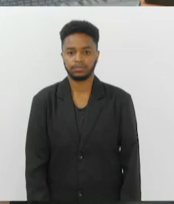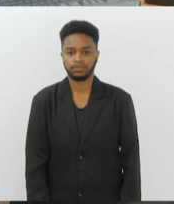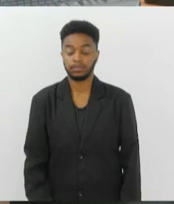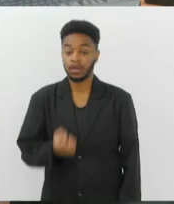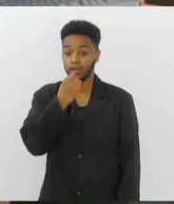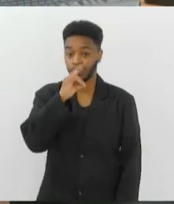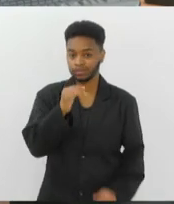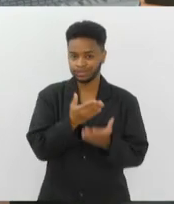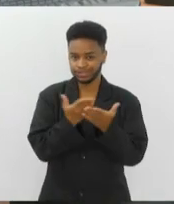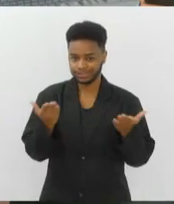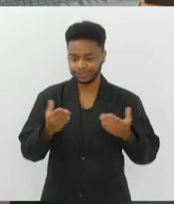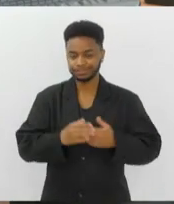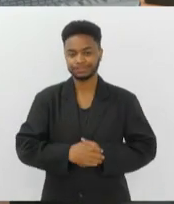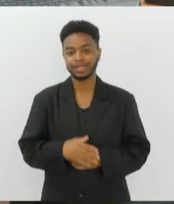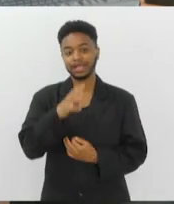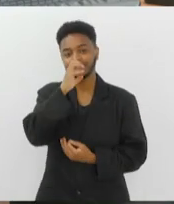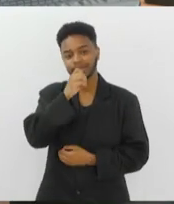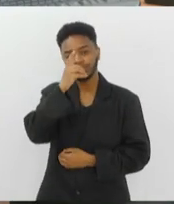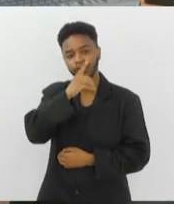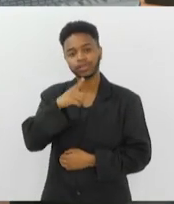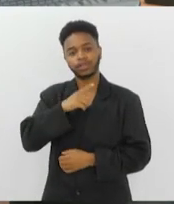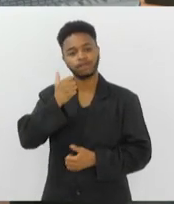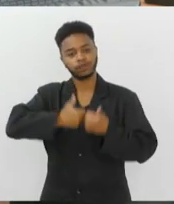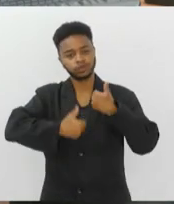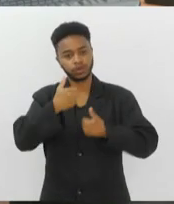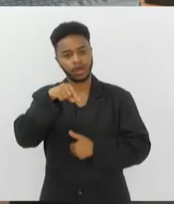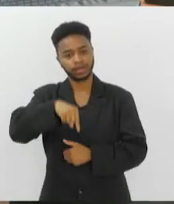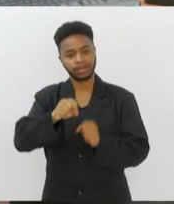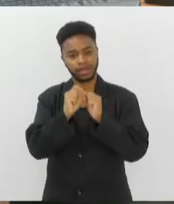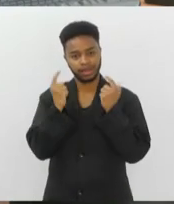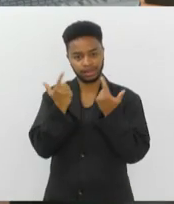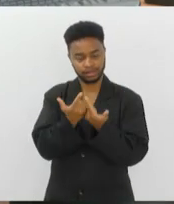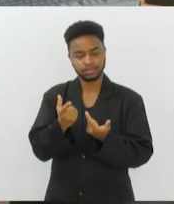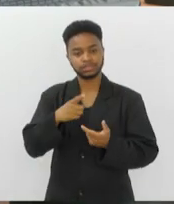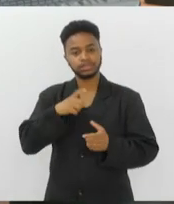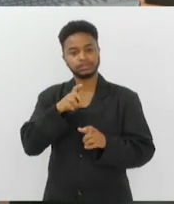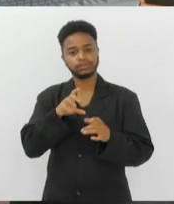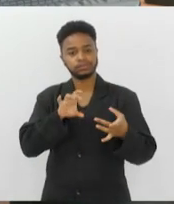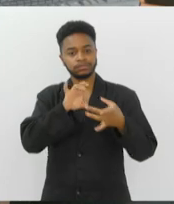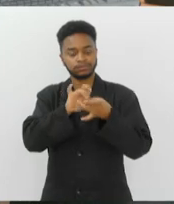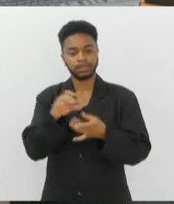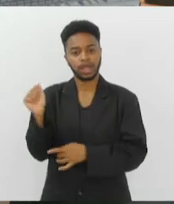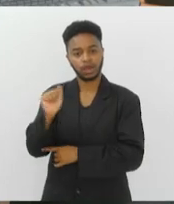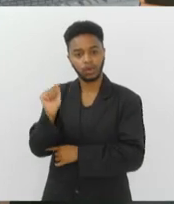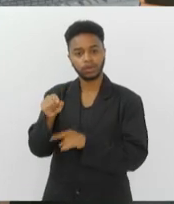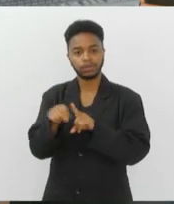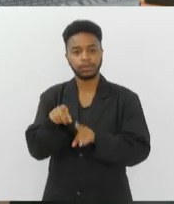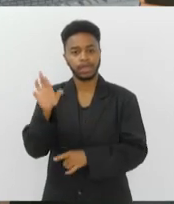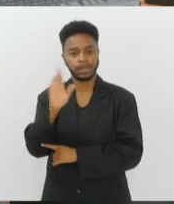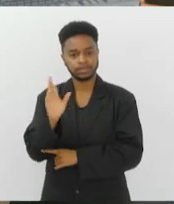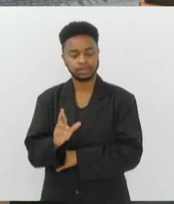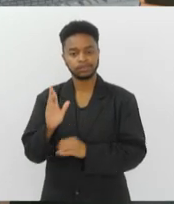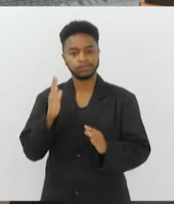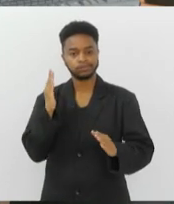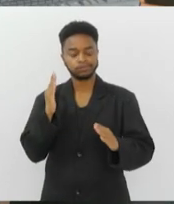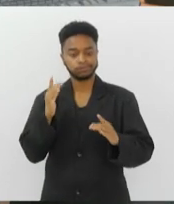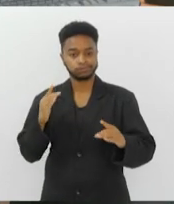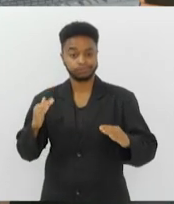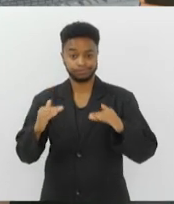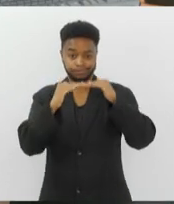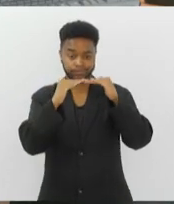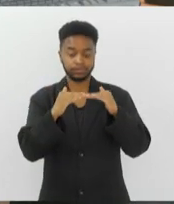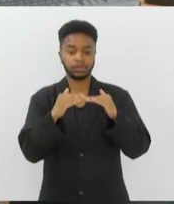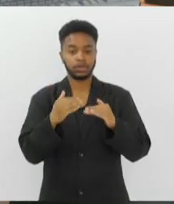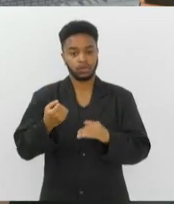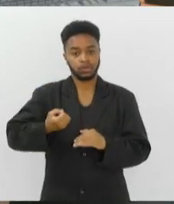Bom Dia Alerj, fim de semana teve futebol aqui na TV Alerj. Araruama e Resende empataram em 1x1 na sexta rodada da Série